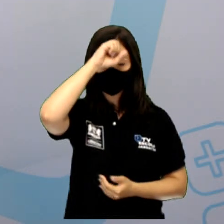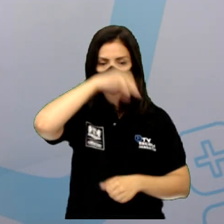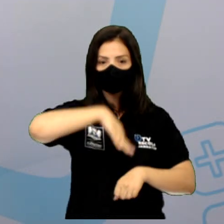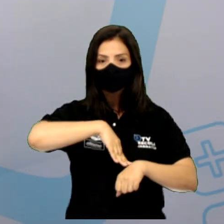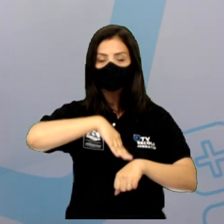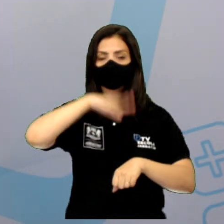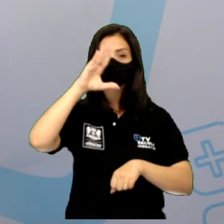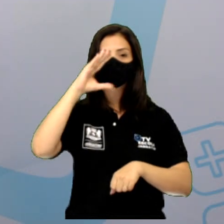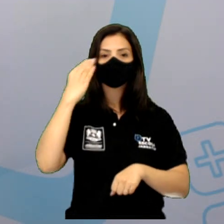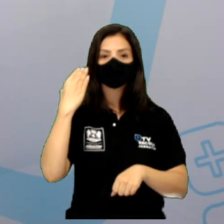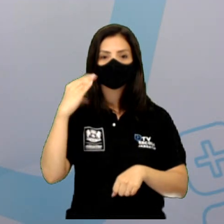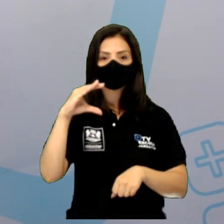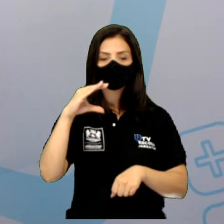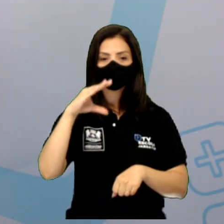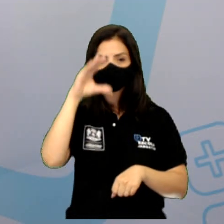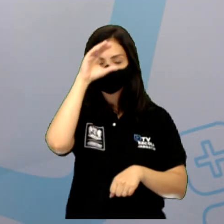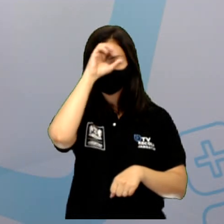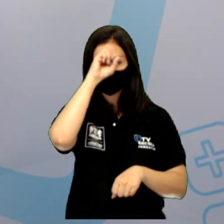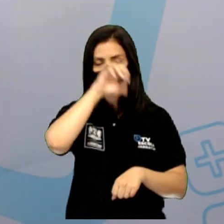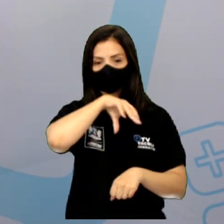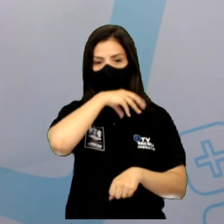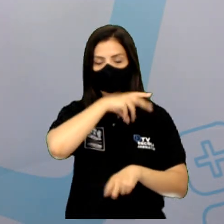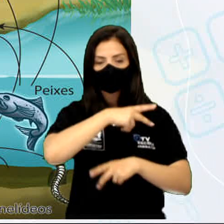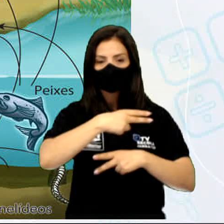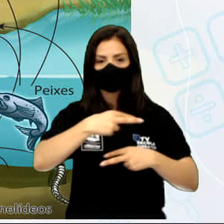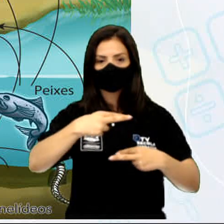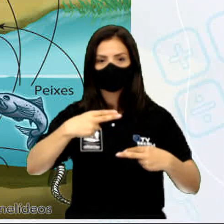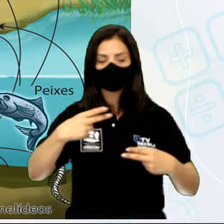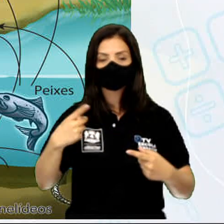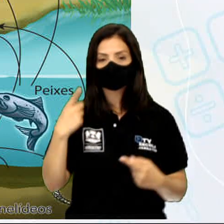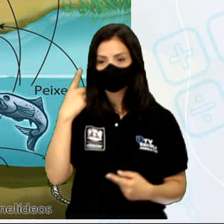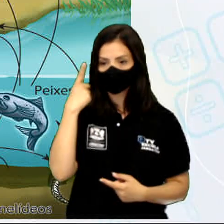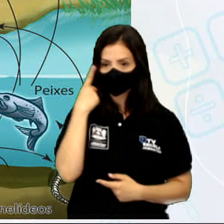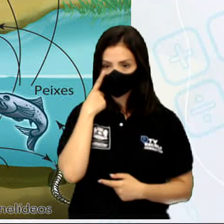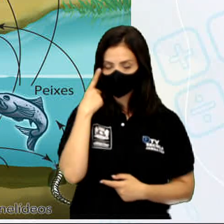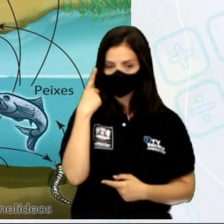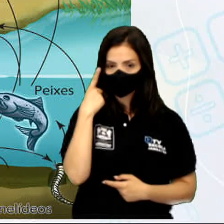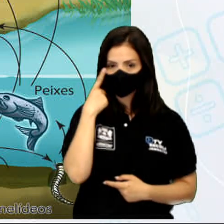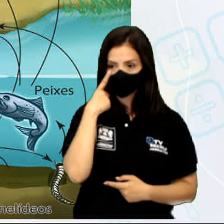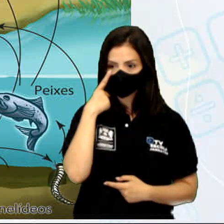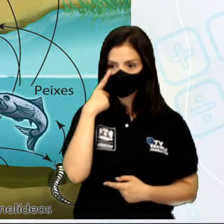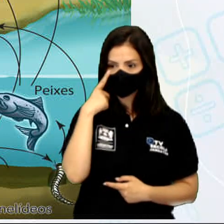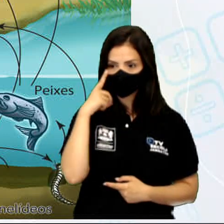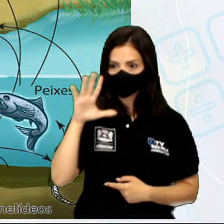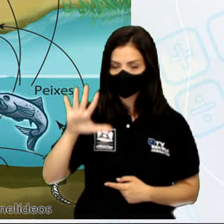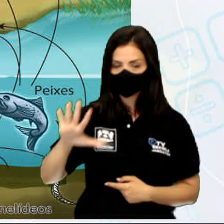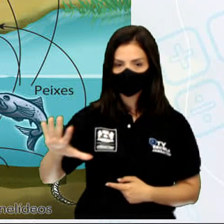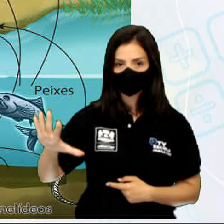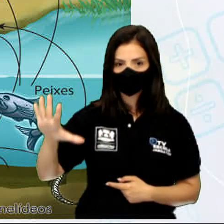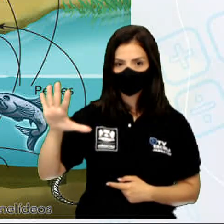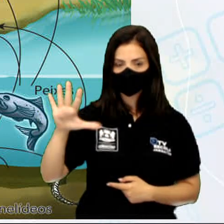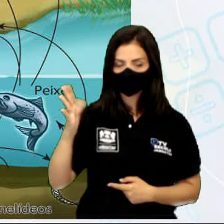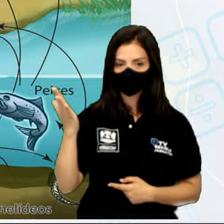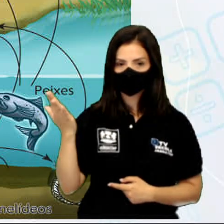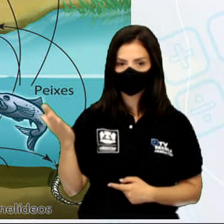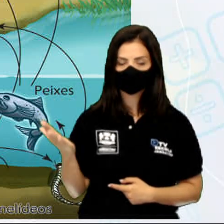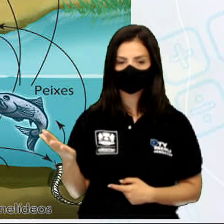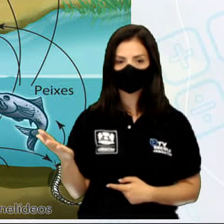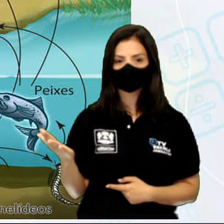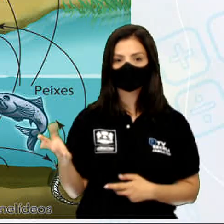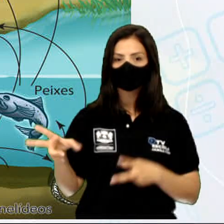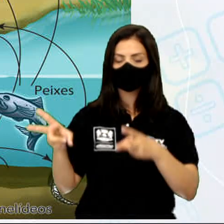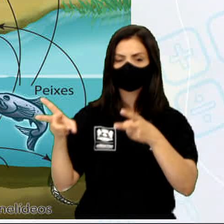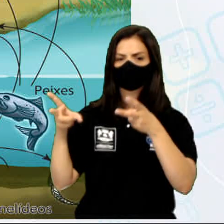ciências e sobre os animais. Preste bem atenção nesta imagem aqui. Nós podemos